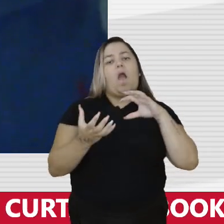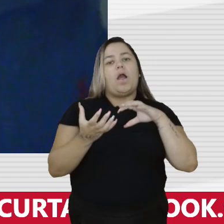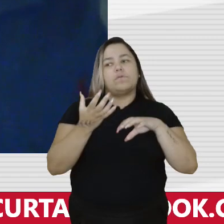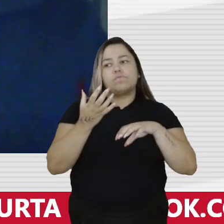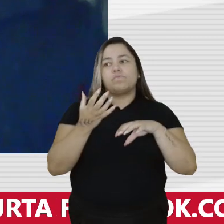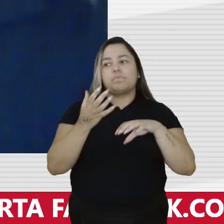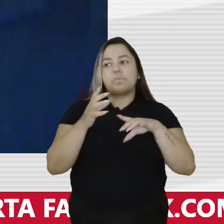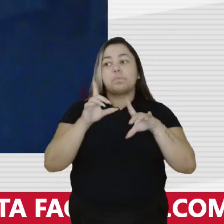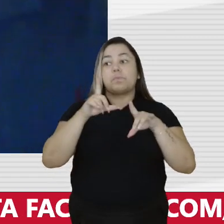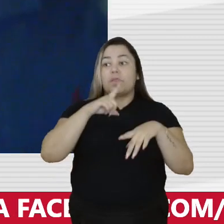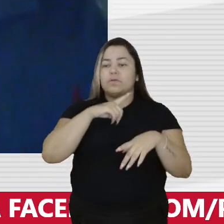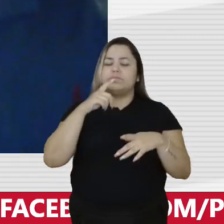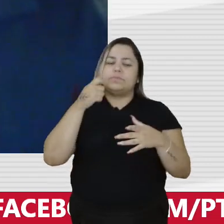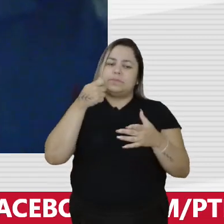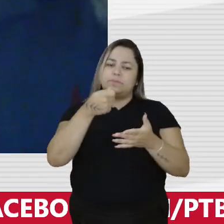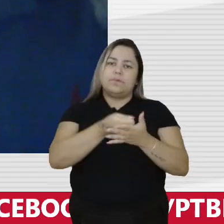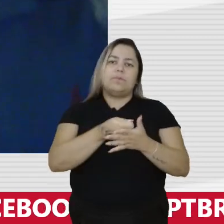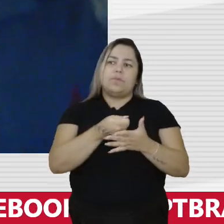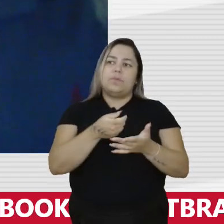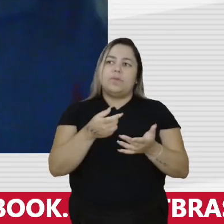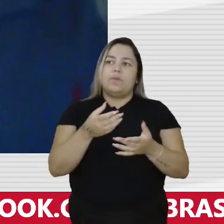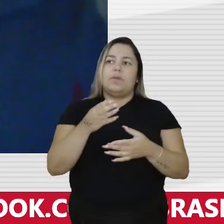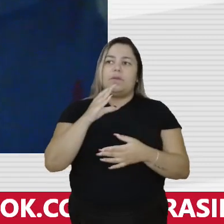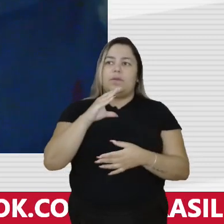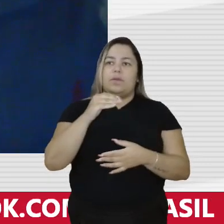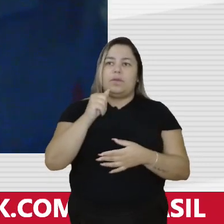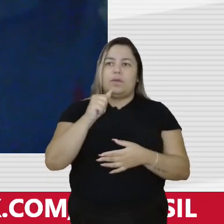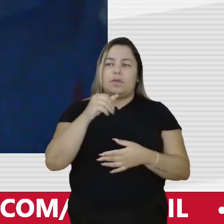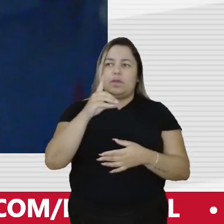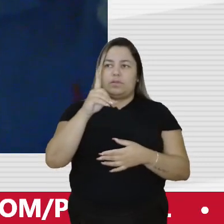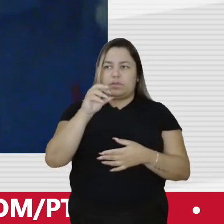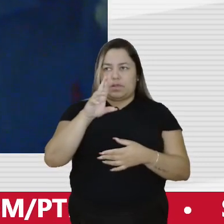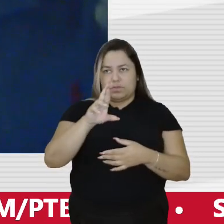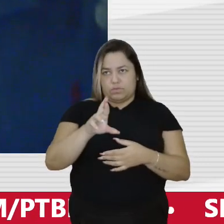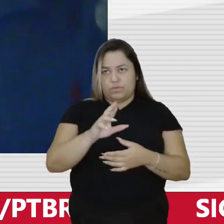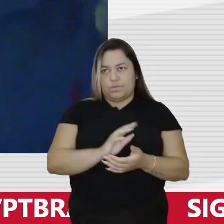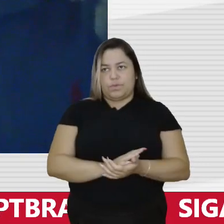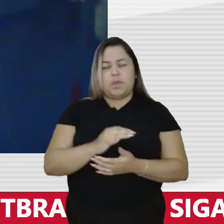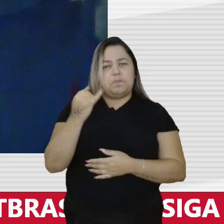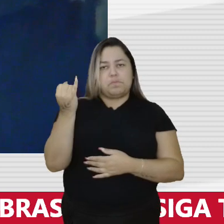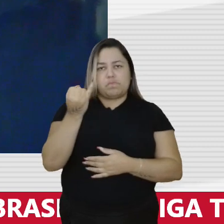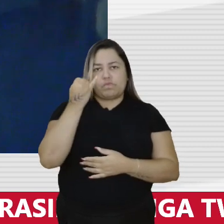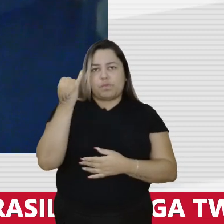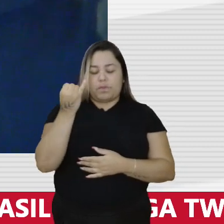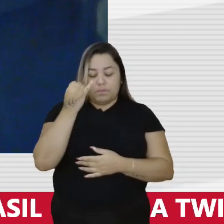tinha o dever de caçá-lo. Essa é uma questão fundamental.